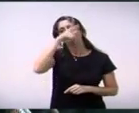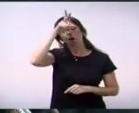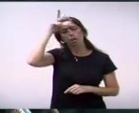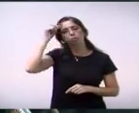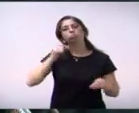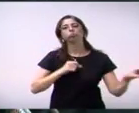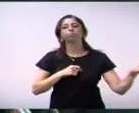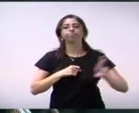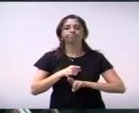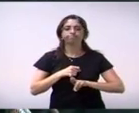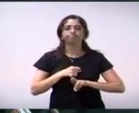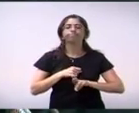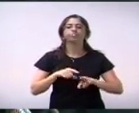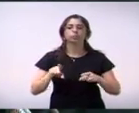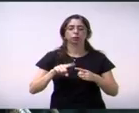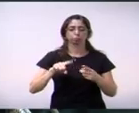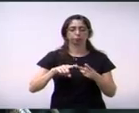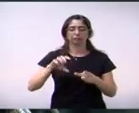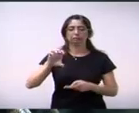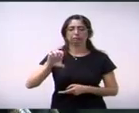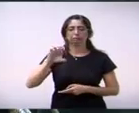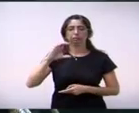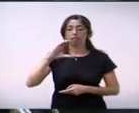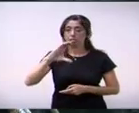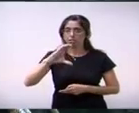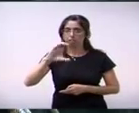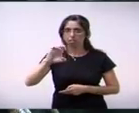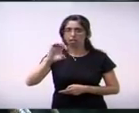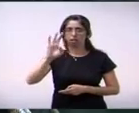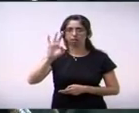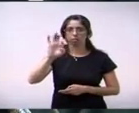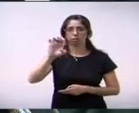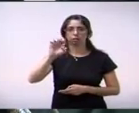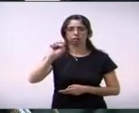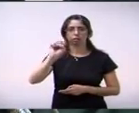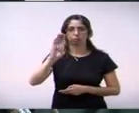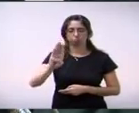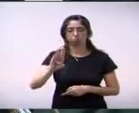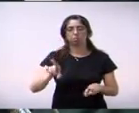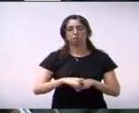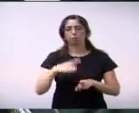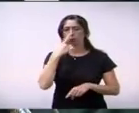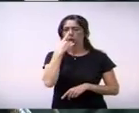empresa Estre e o mau cheiro que a mesma tem exalado.